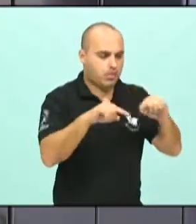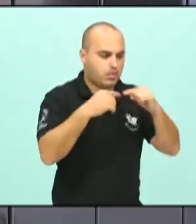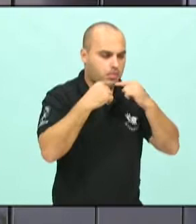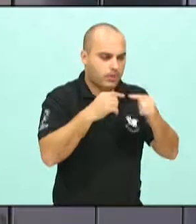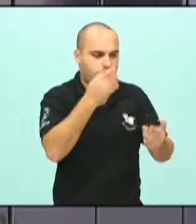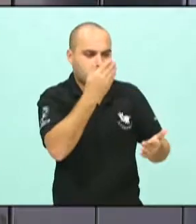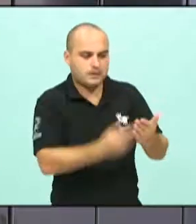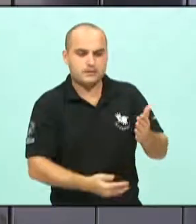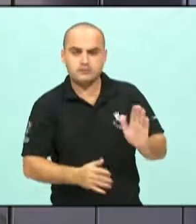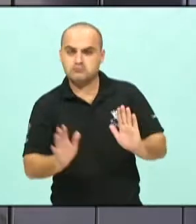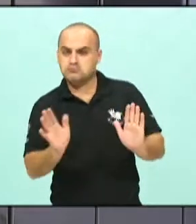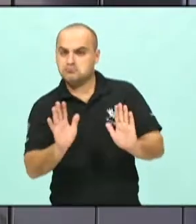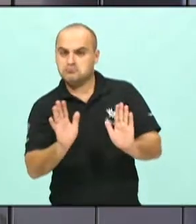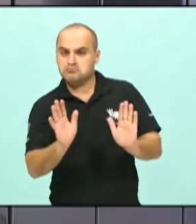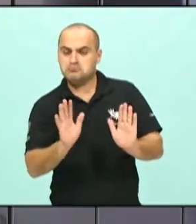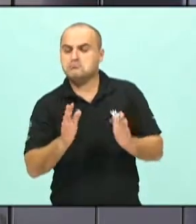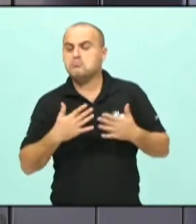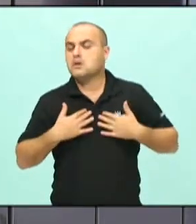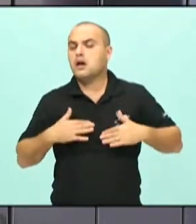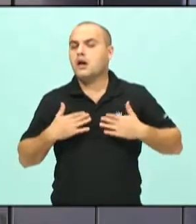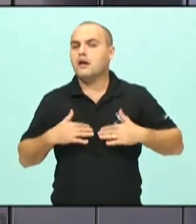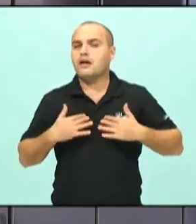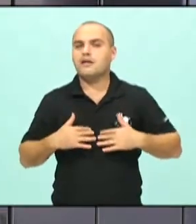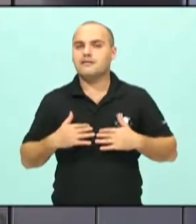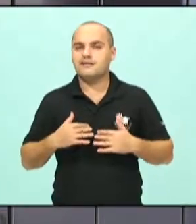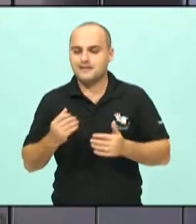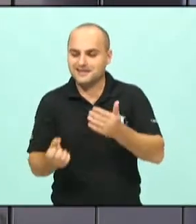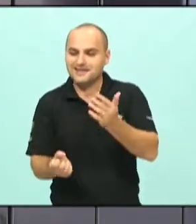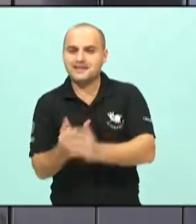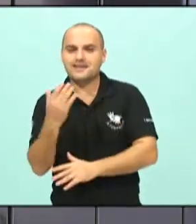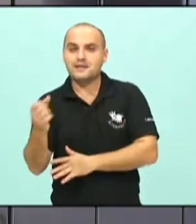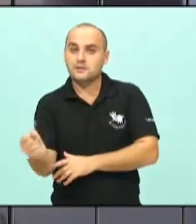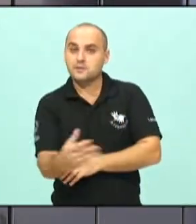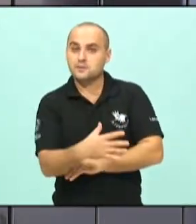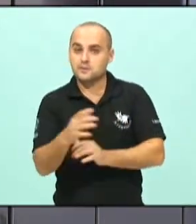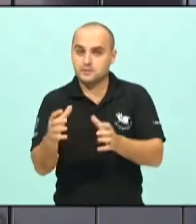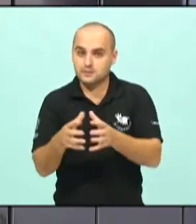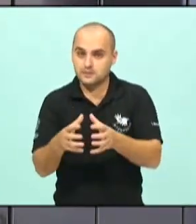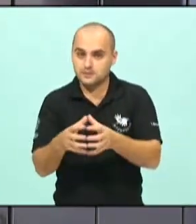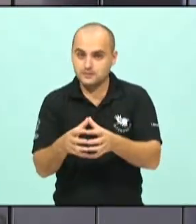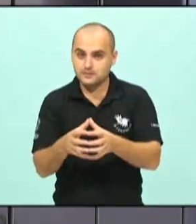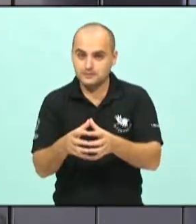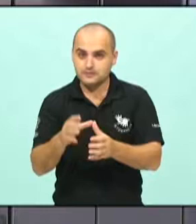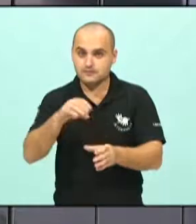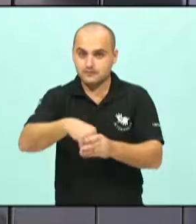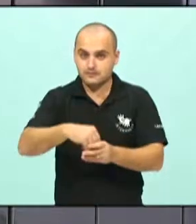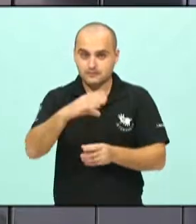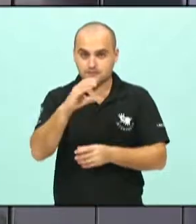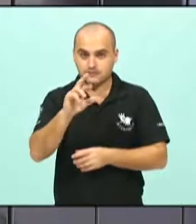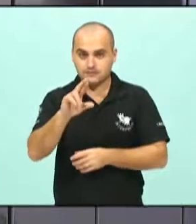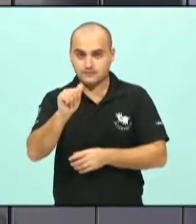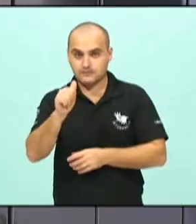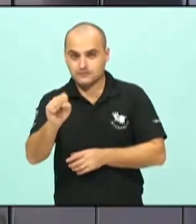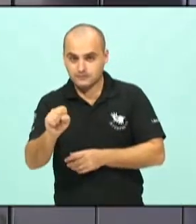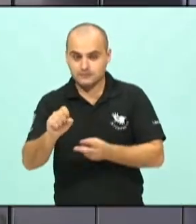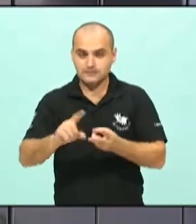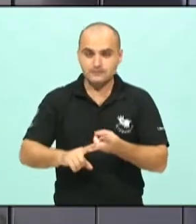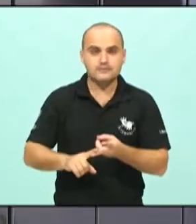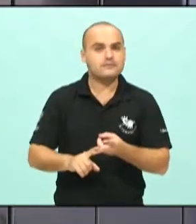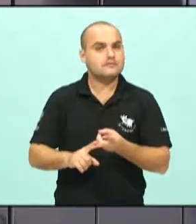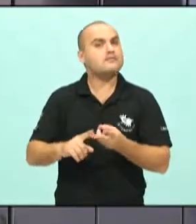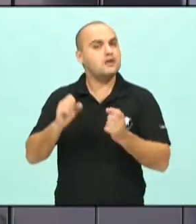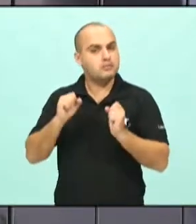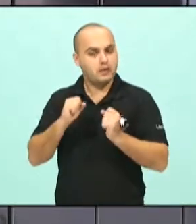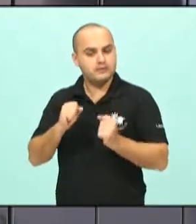perda, nada mais tranquilo do que formar novos grupos através dos CRAs, dos Centros de Referência e Assistência Social, para que